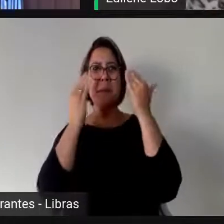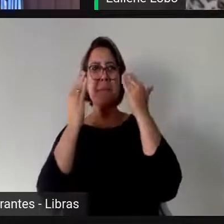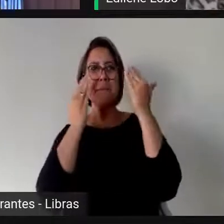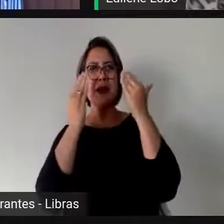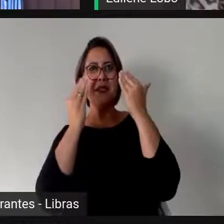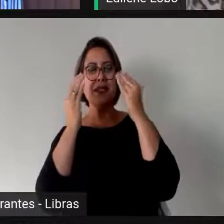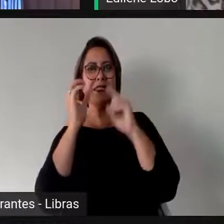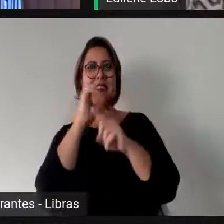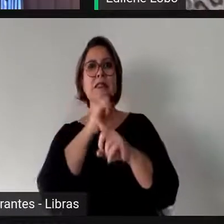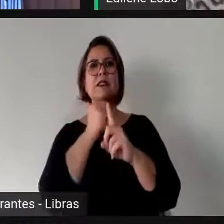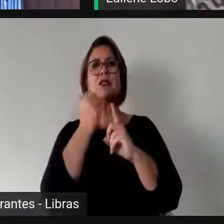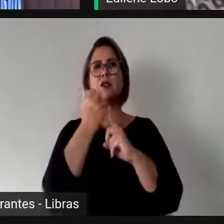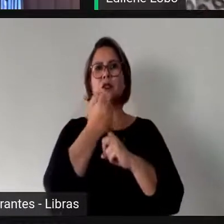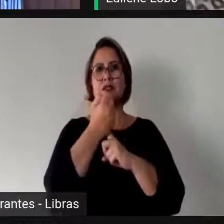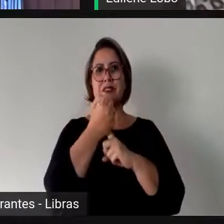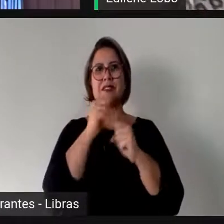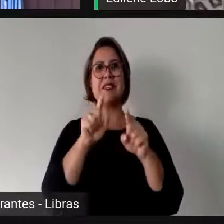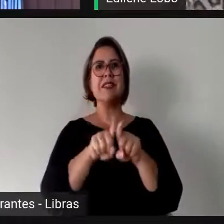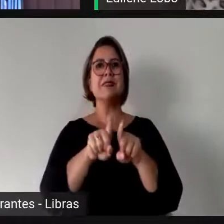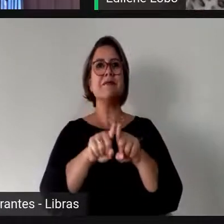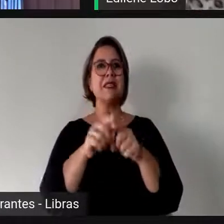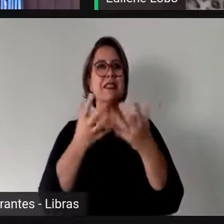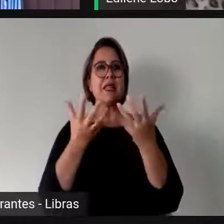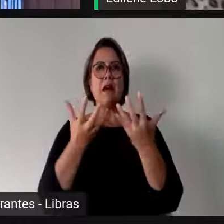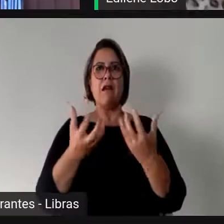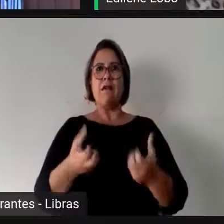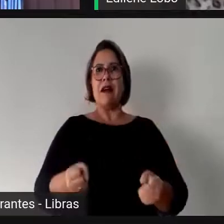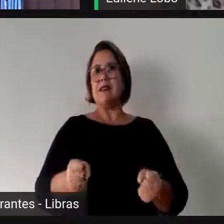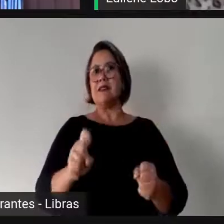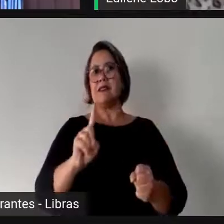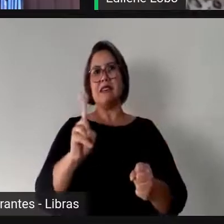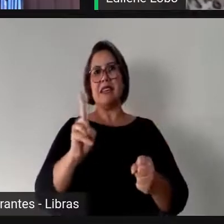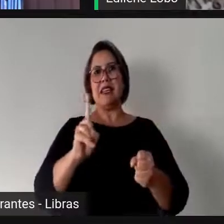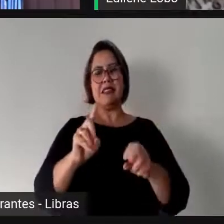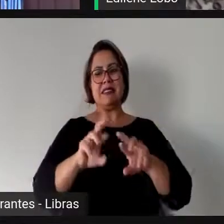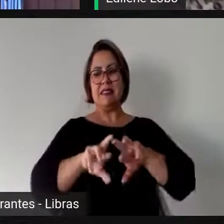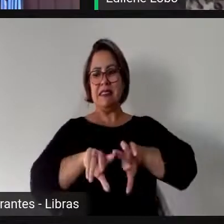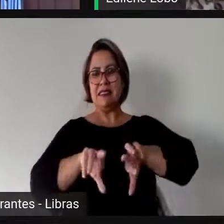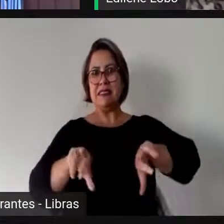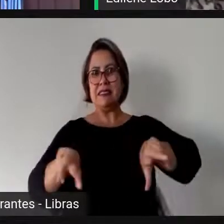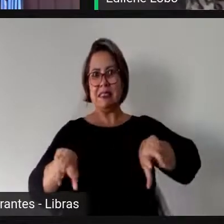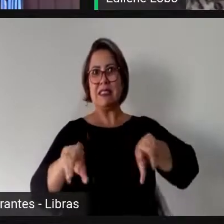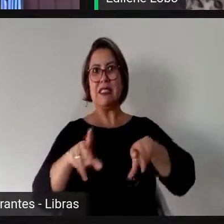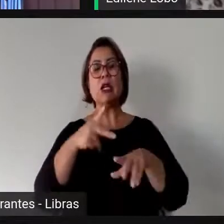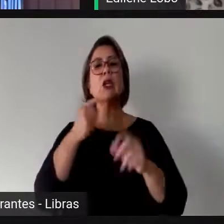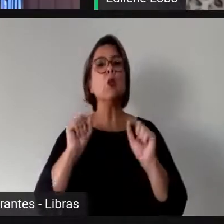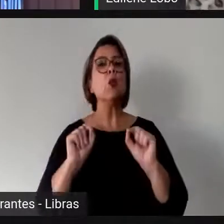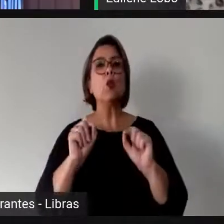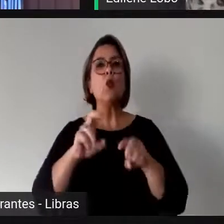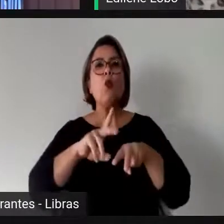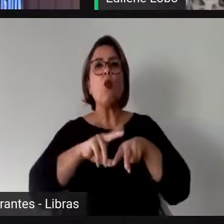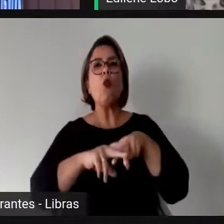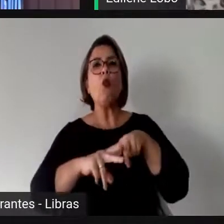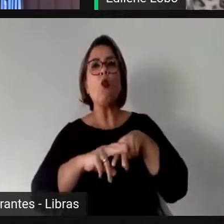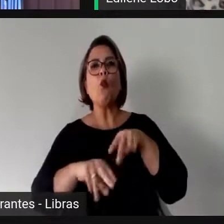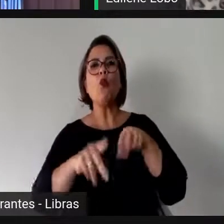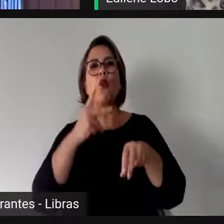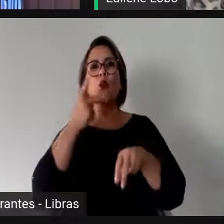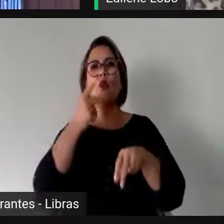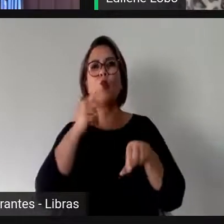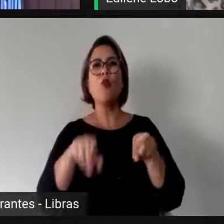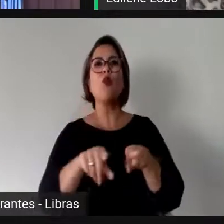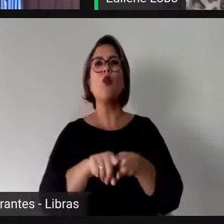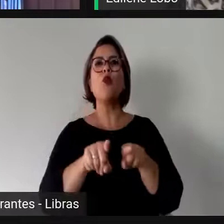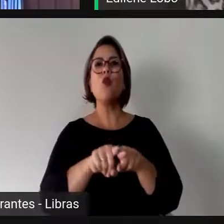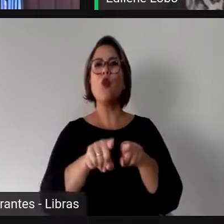que recusa a diversidade. Então, quando nós falamos de mulheres na política, nós estamos falando de